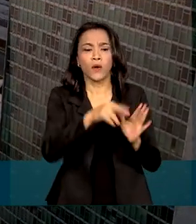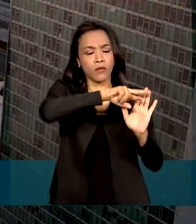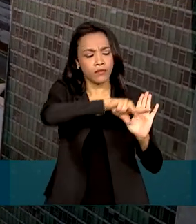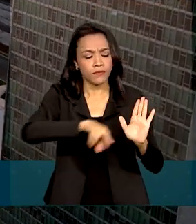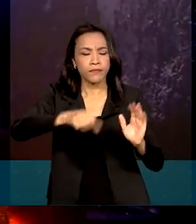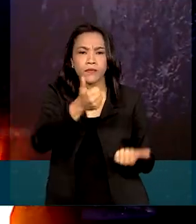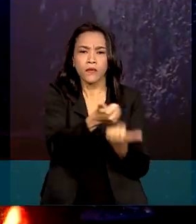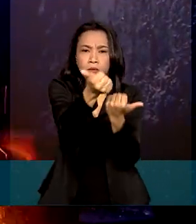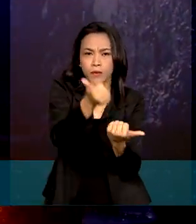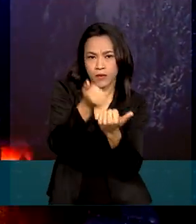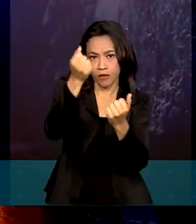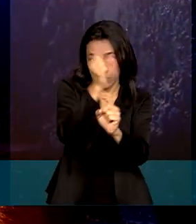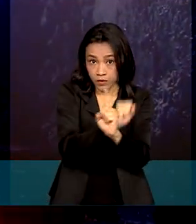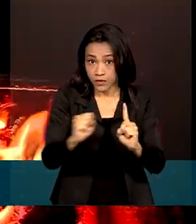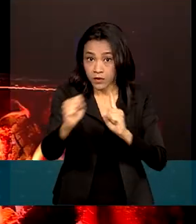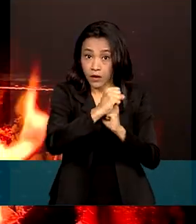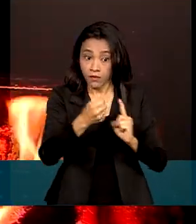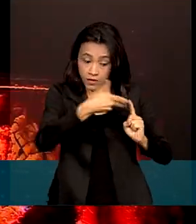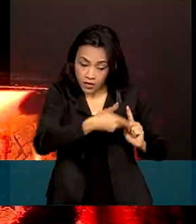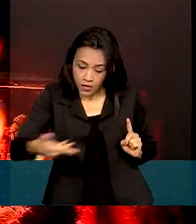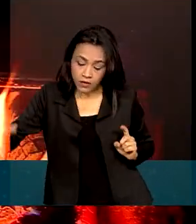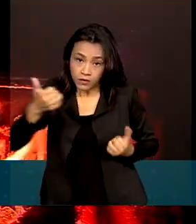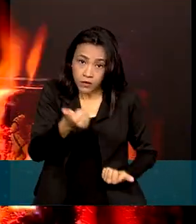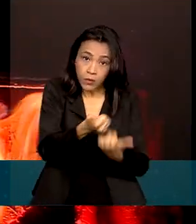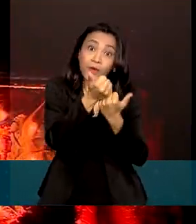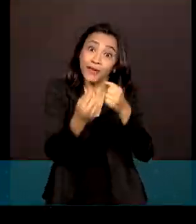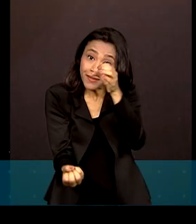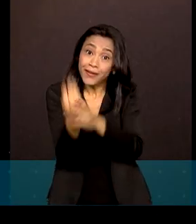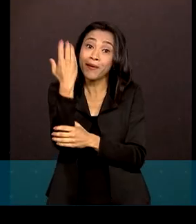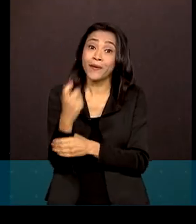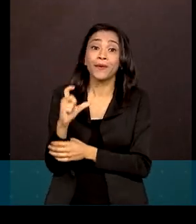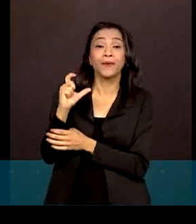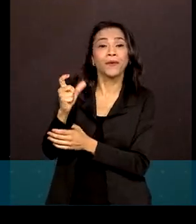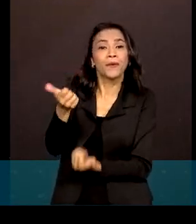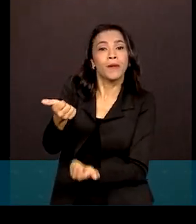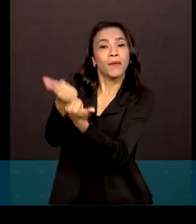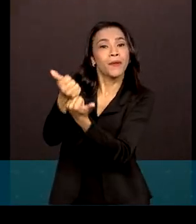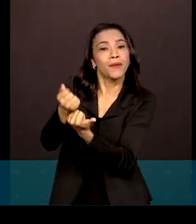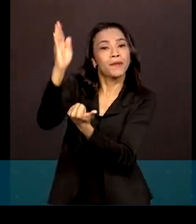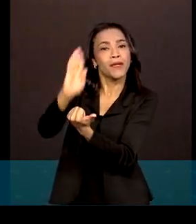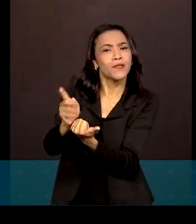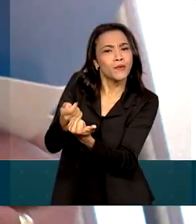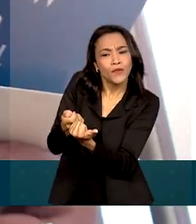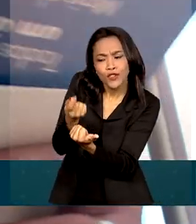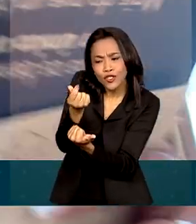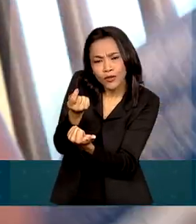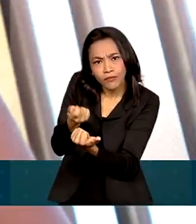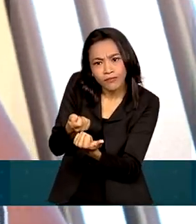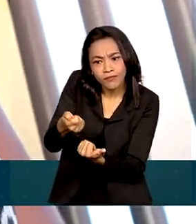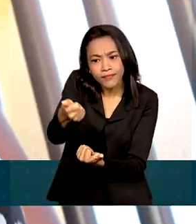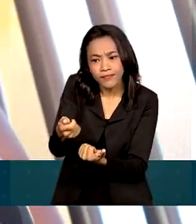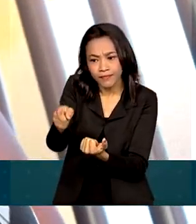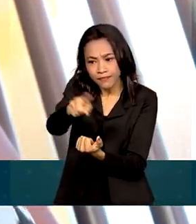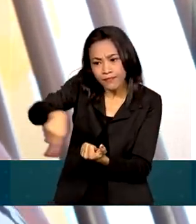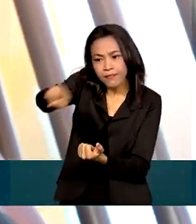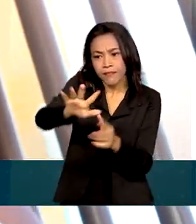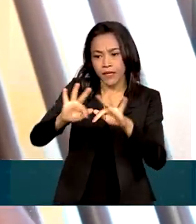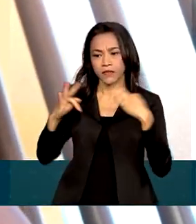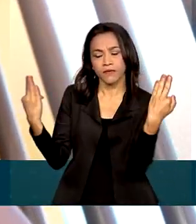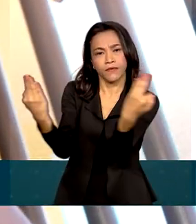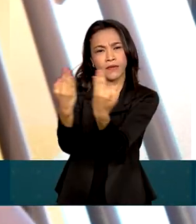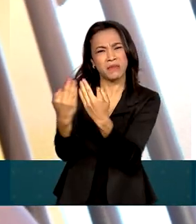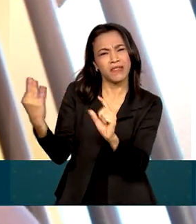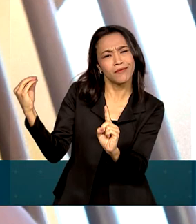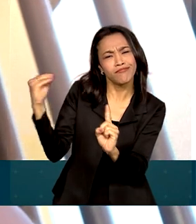emergenciais e, a partir deles, o Auxílio Brasil, um programa de transferência de renda para famílias em situação de